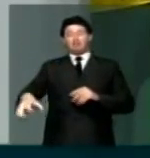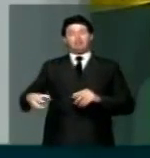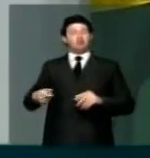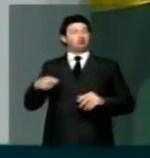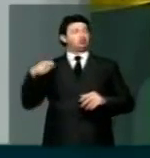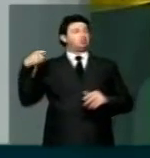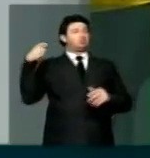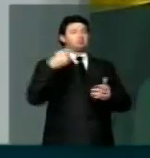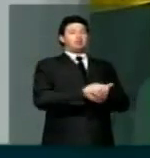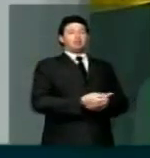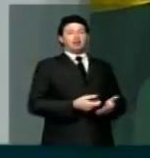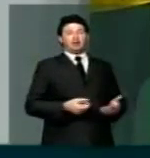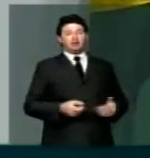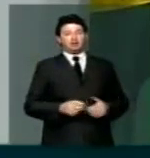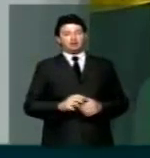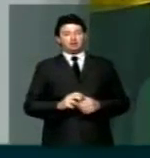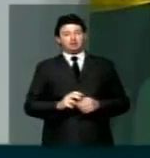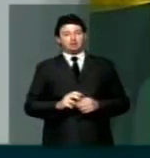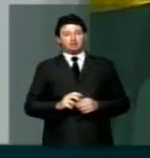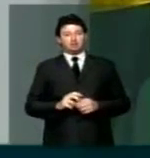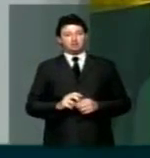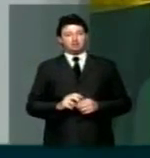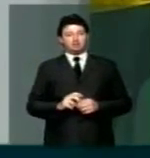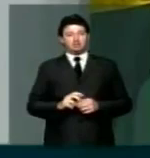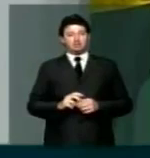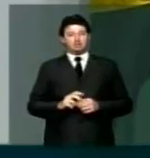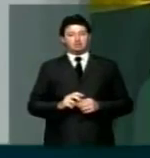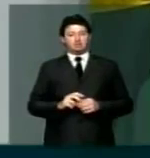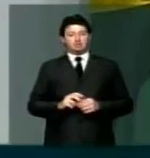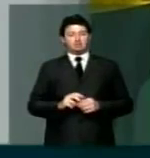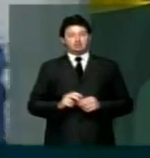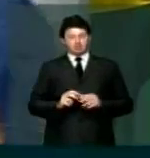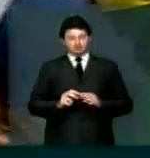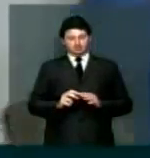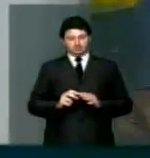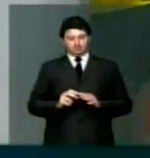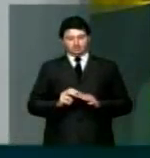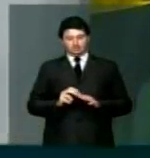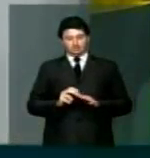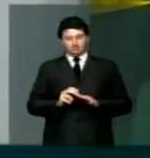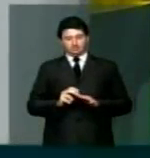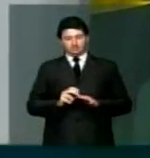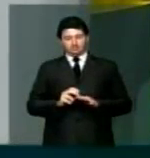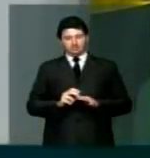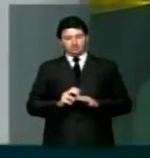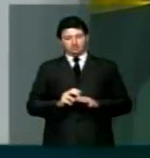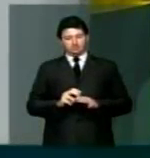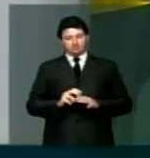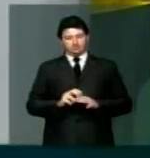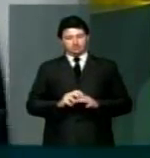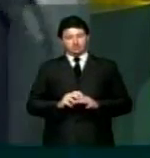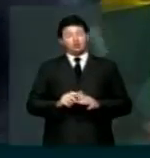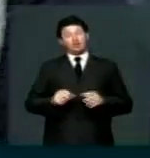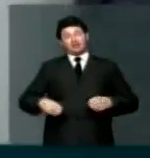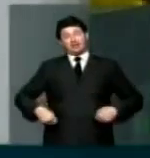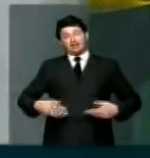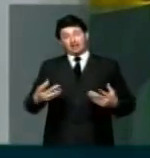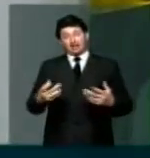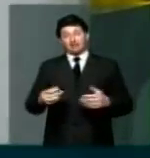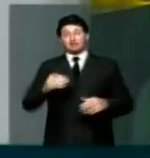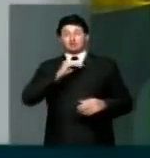pagamento, a receita da universidade, 105% é o que se gasta com a folha